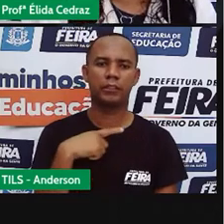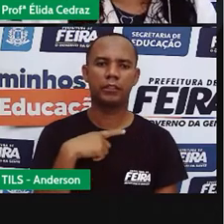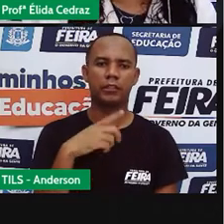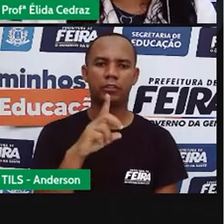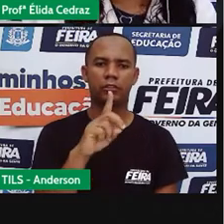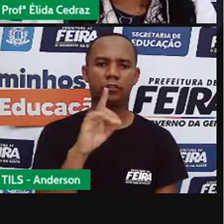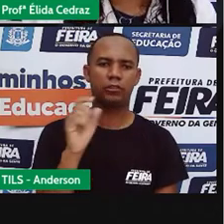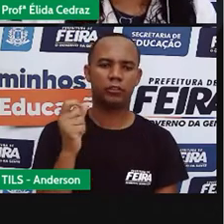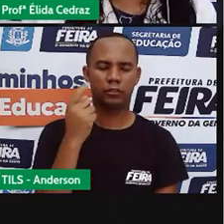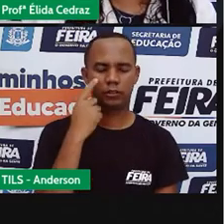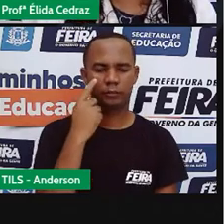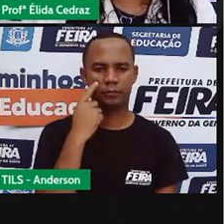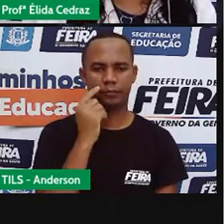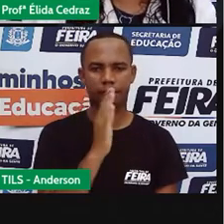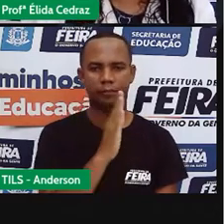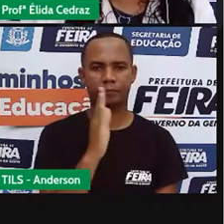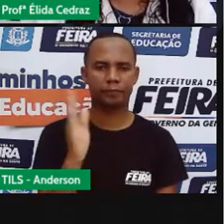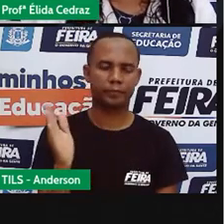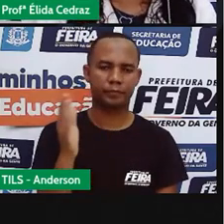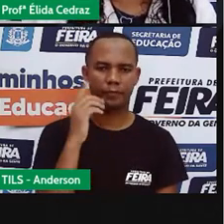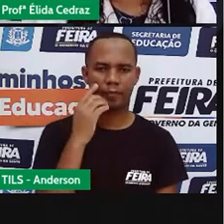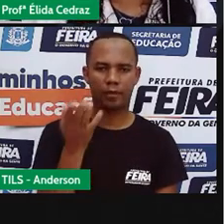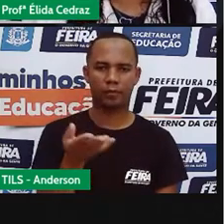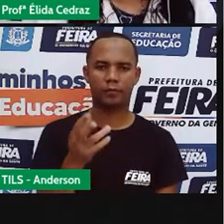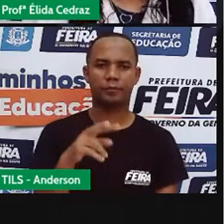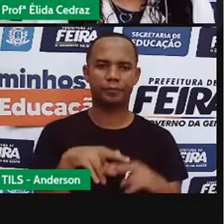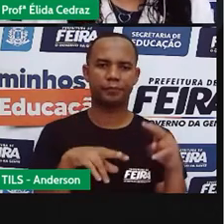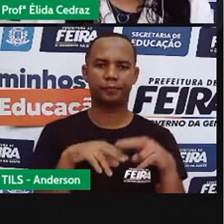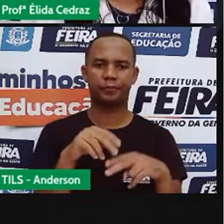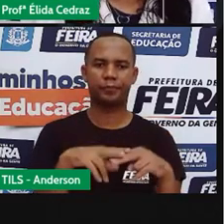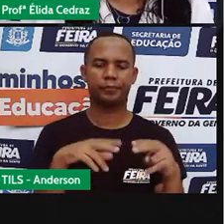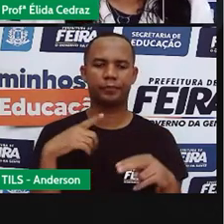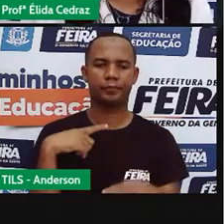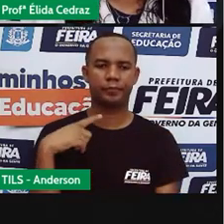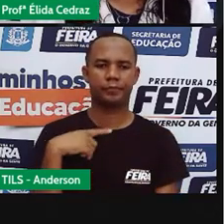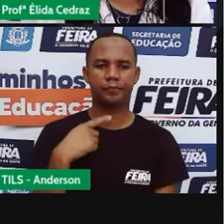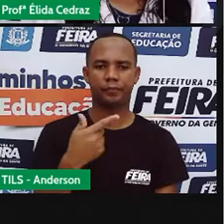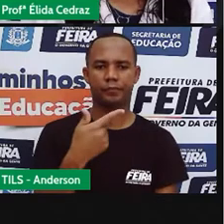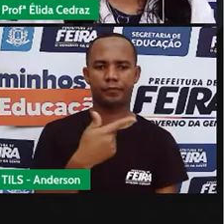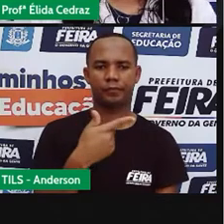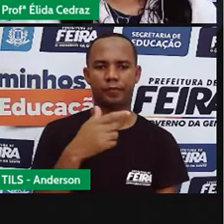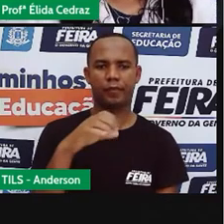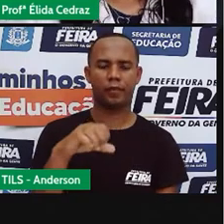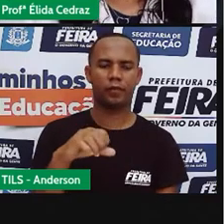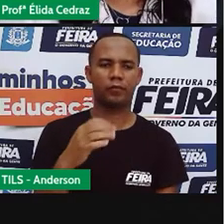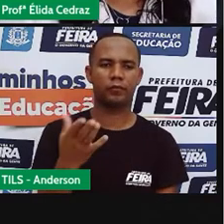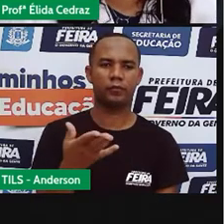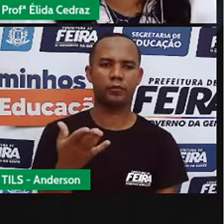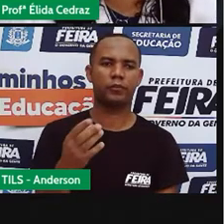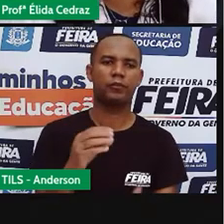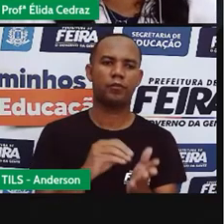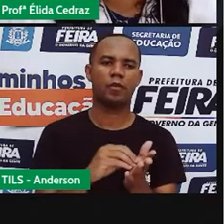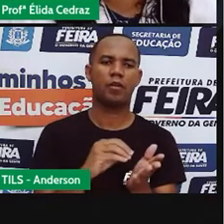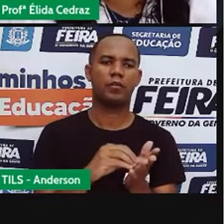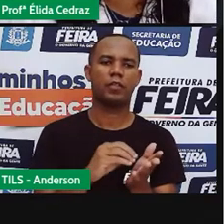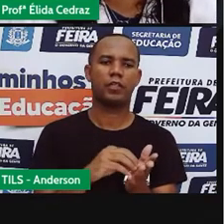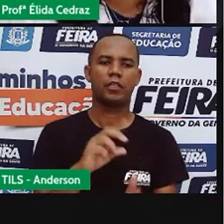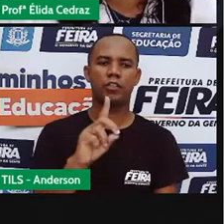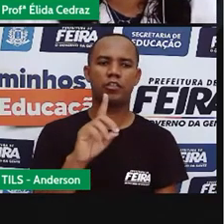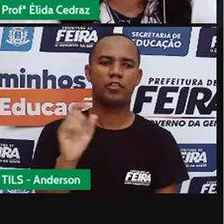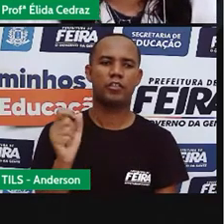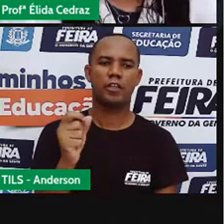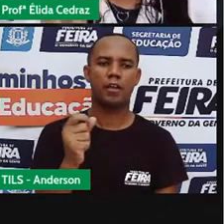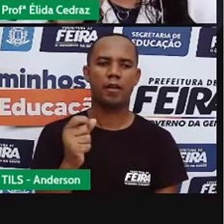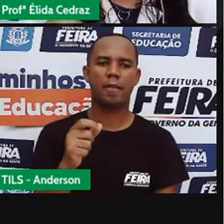formam o mês. O mês de junho tem 30 dias e hoje é 29. Faltam quantos dias para o mês acabar,